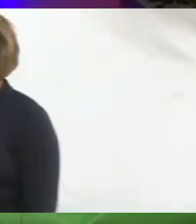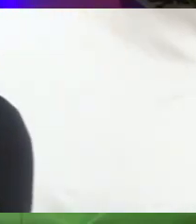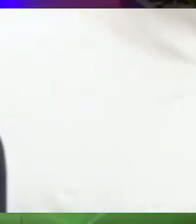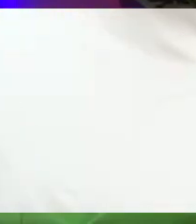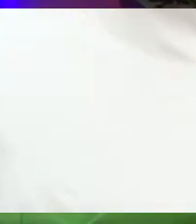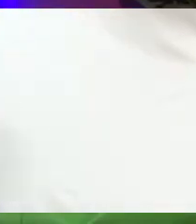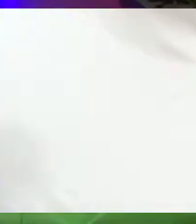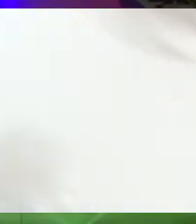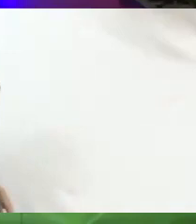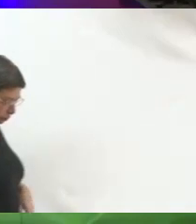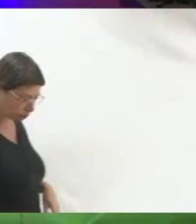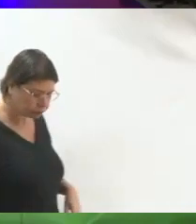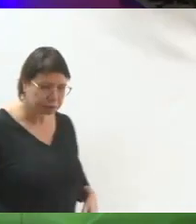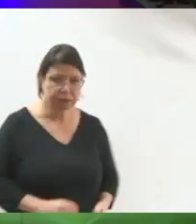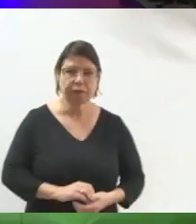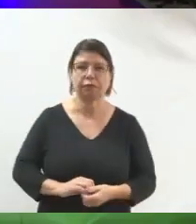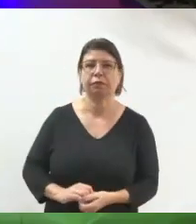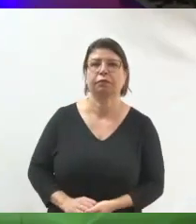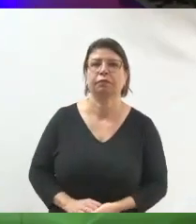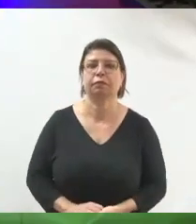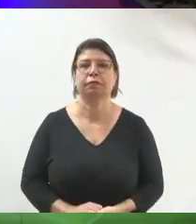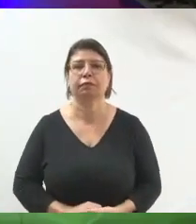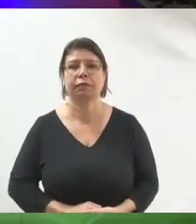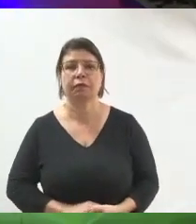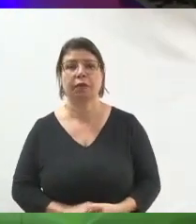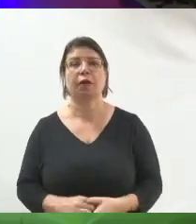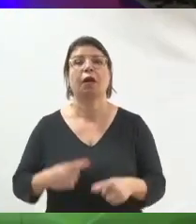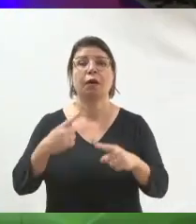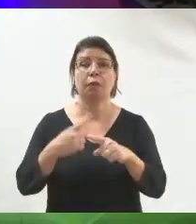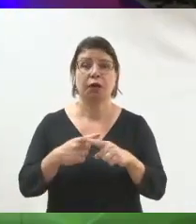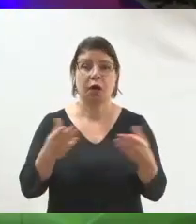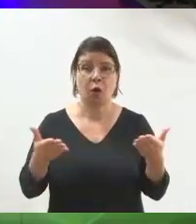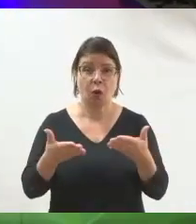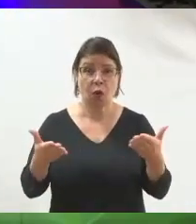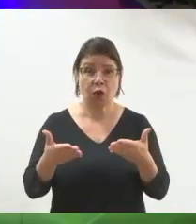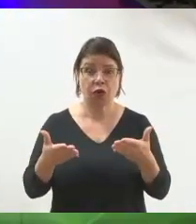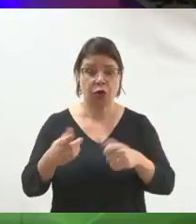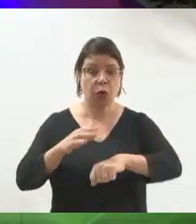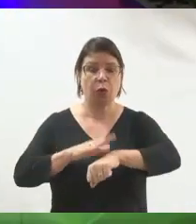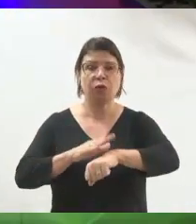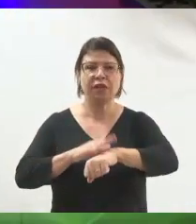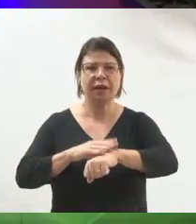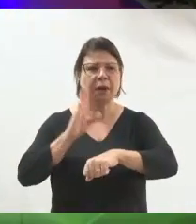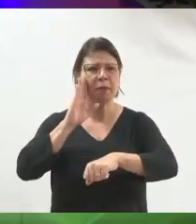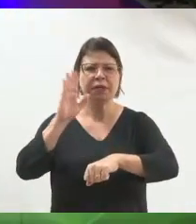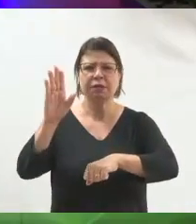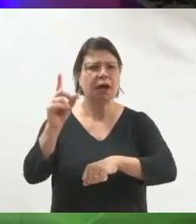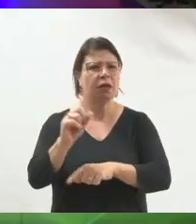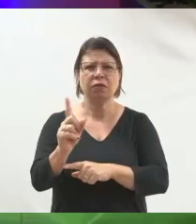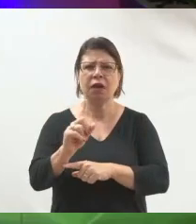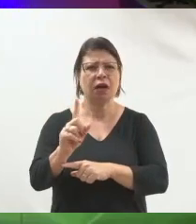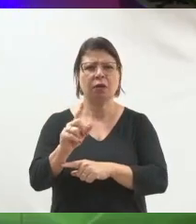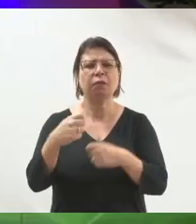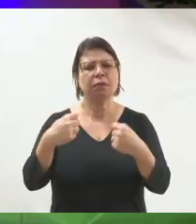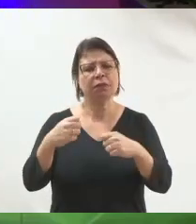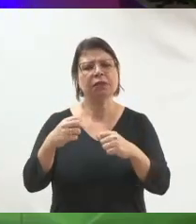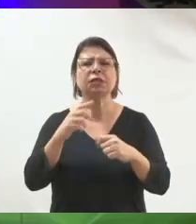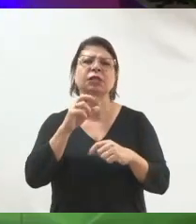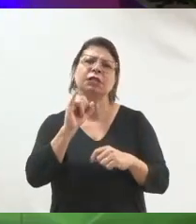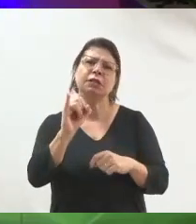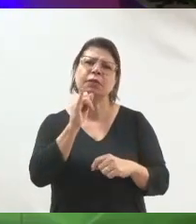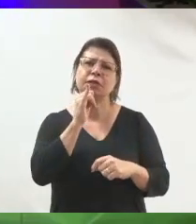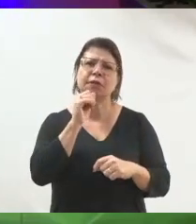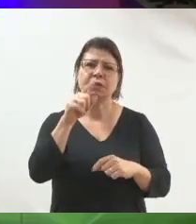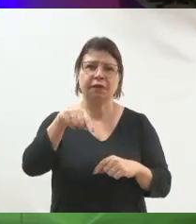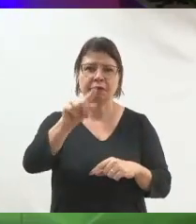acontecimento do tempo real, ele não é mais importante do que vender isso ao longo do tempo. Então, se você foi para uma reunião muito